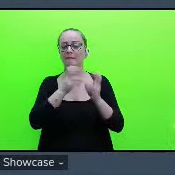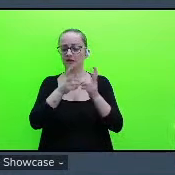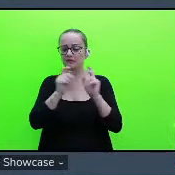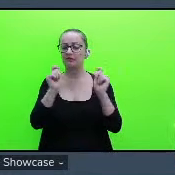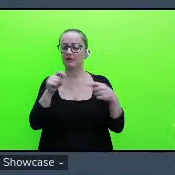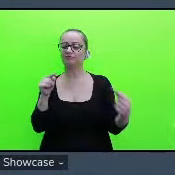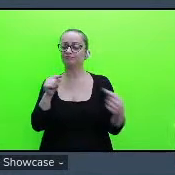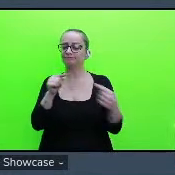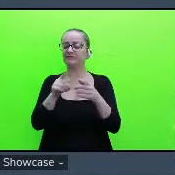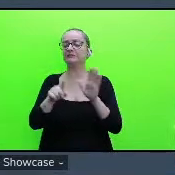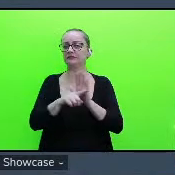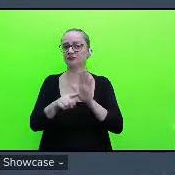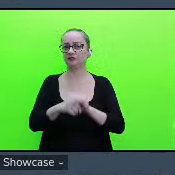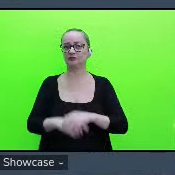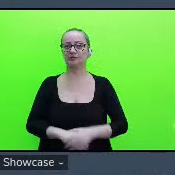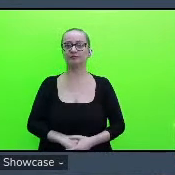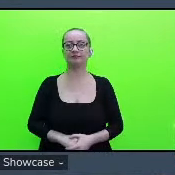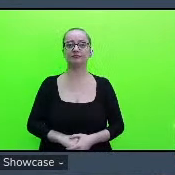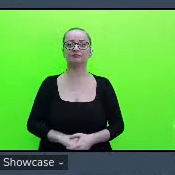negativa